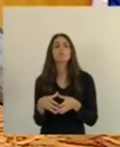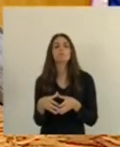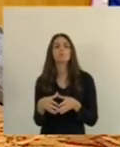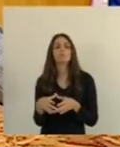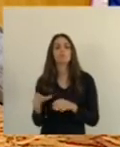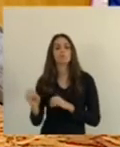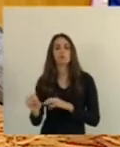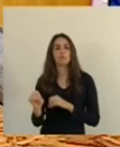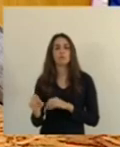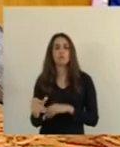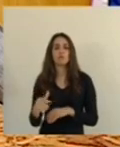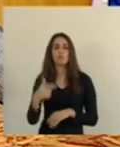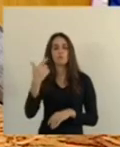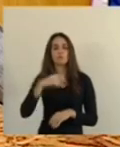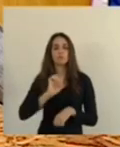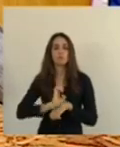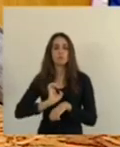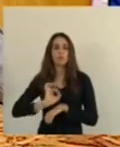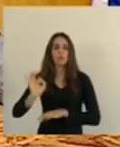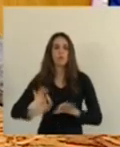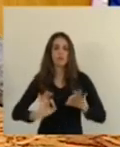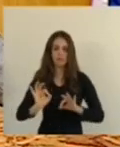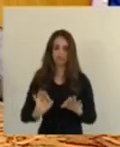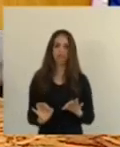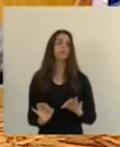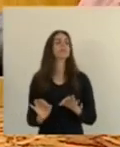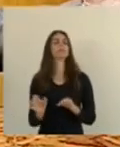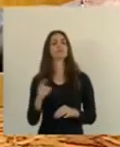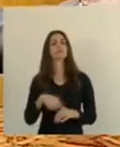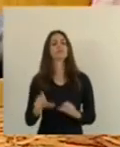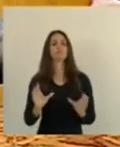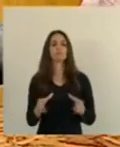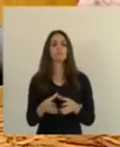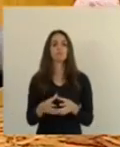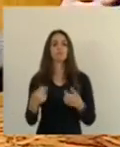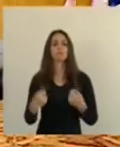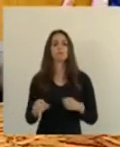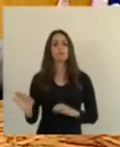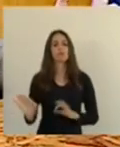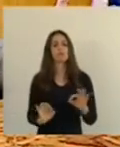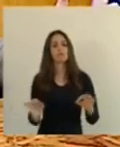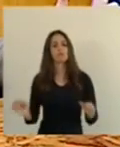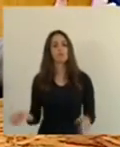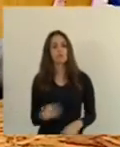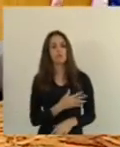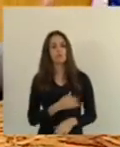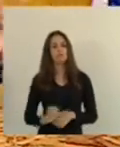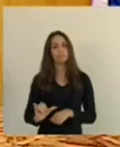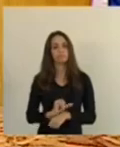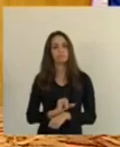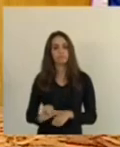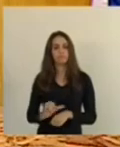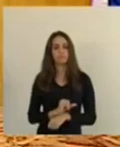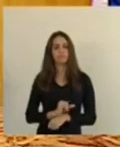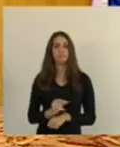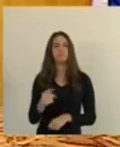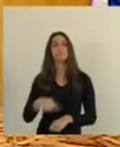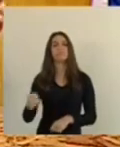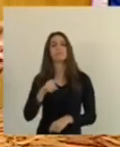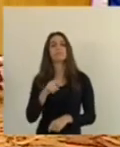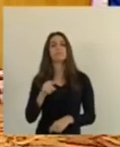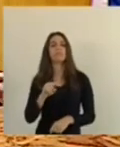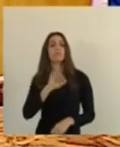sensível. E nós precisamos agora, com o magistério, de um novo plano de carreira, e nós estamos na iminência de